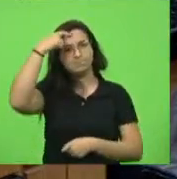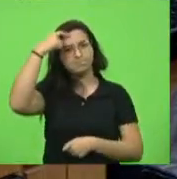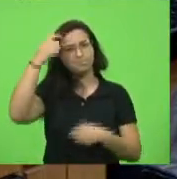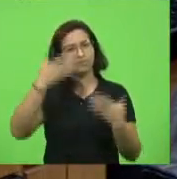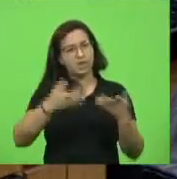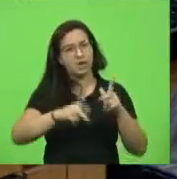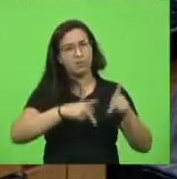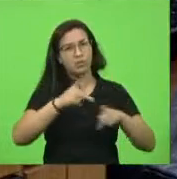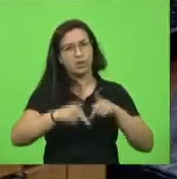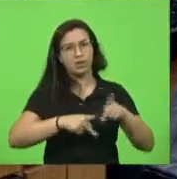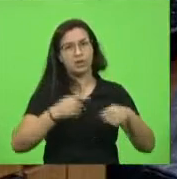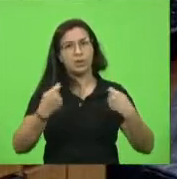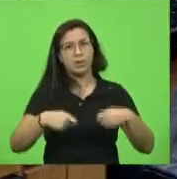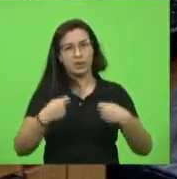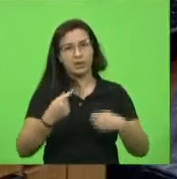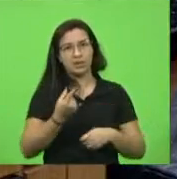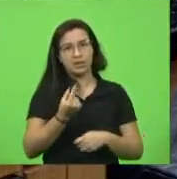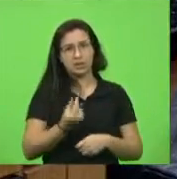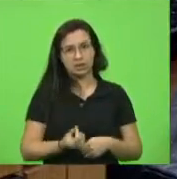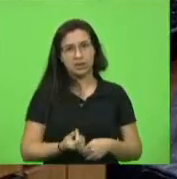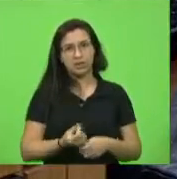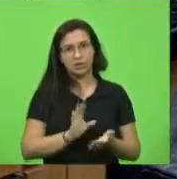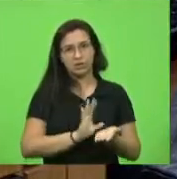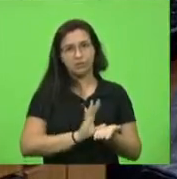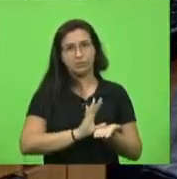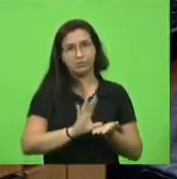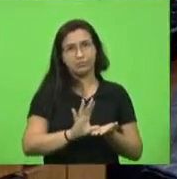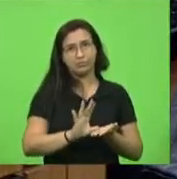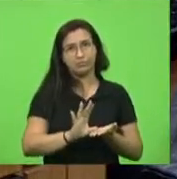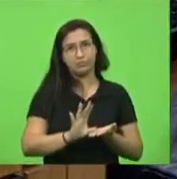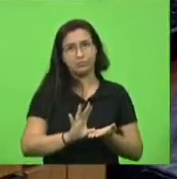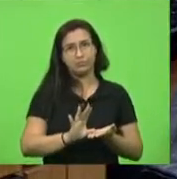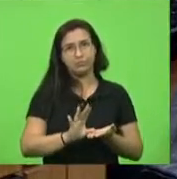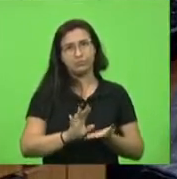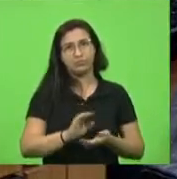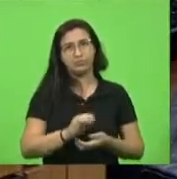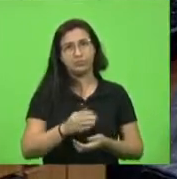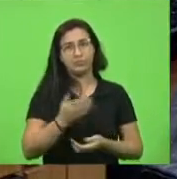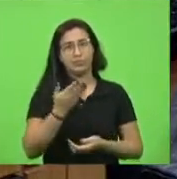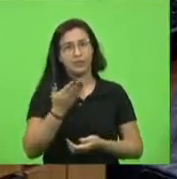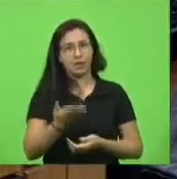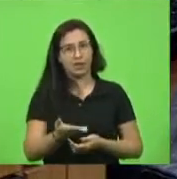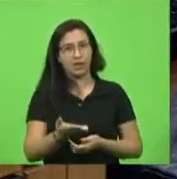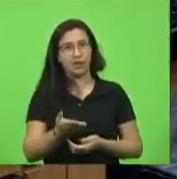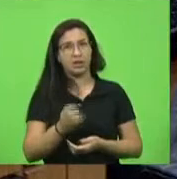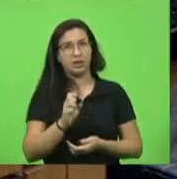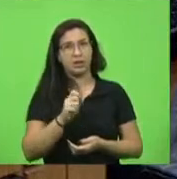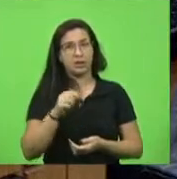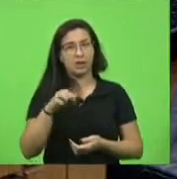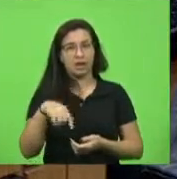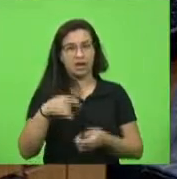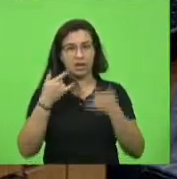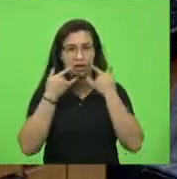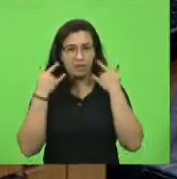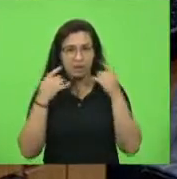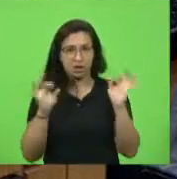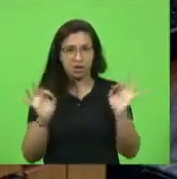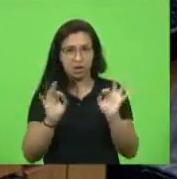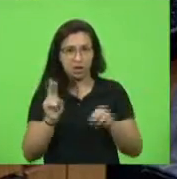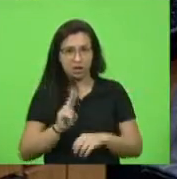e tem que mexer no dinheiro também deles, entendeu? Mexer no bolso. Tanto é tanto. Ah, está aqui, está sem máscara, pá, pá,